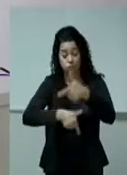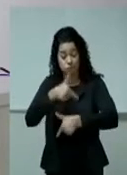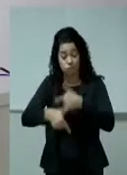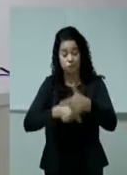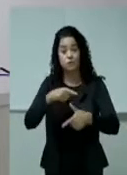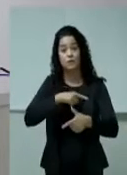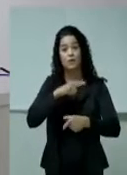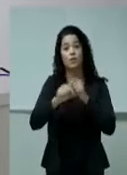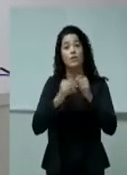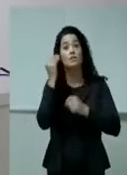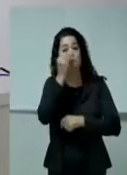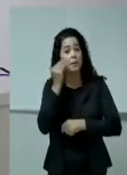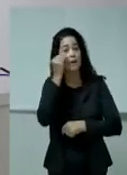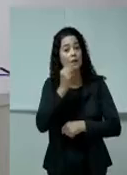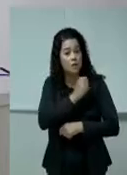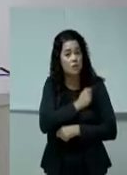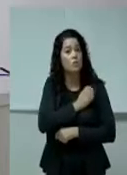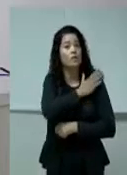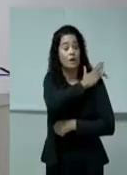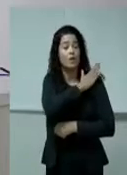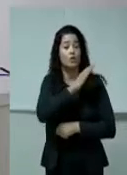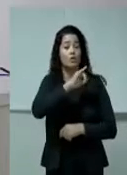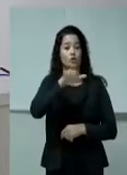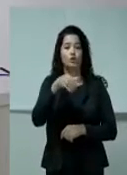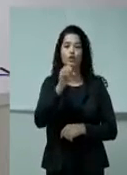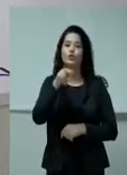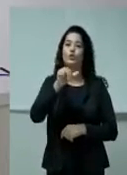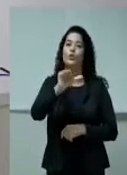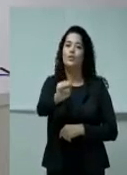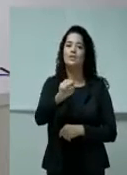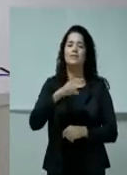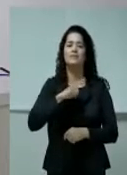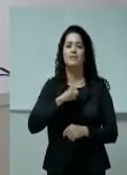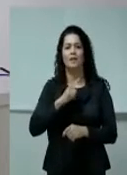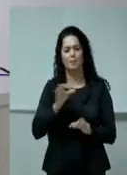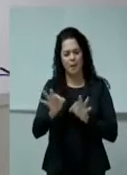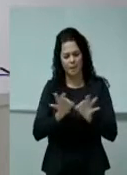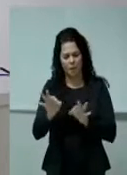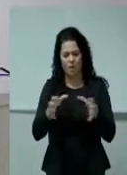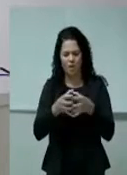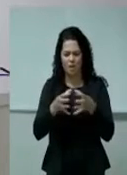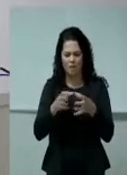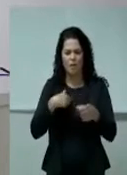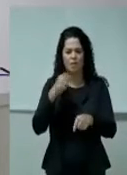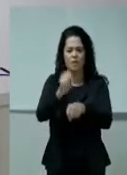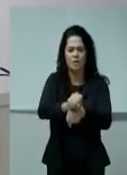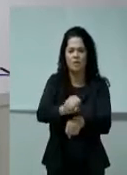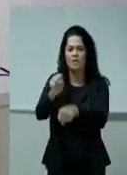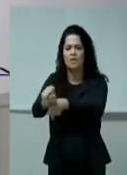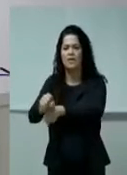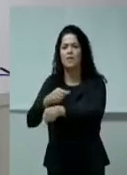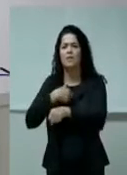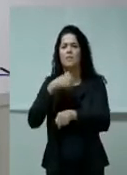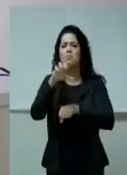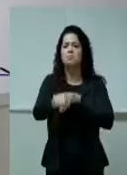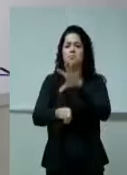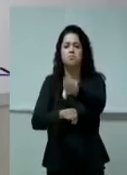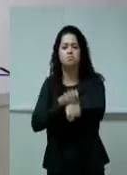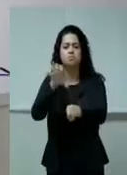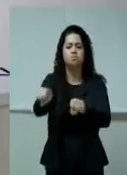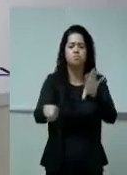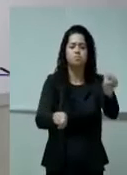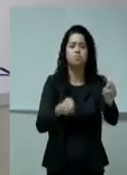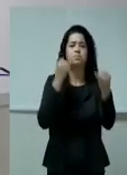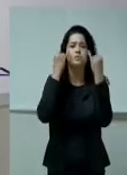vem da experiência do Coronel Jonas, junto com essa equipe, preparou essa equipe para abordar, preparou essa equipe para buscar informações,